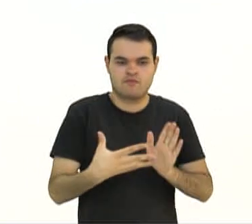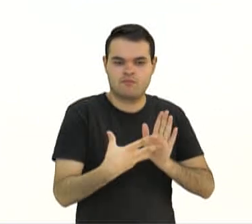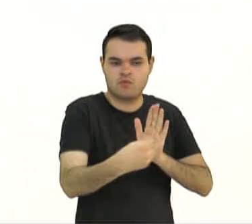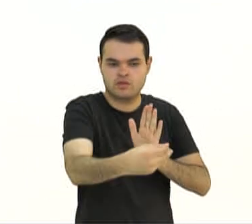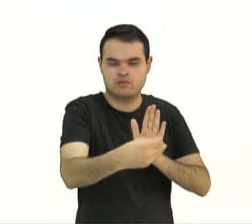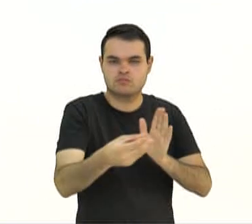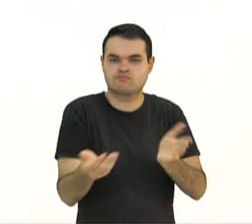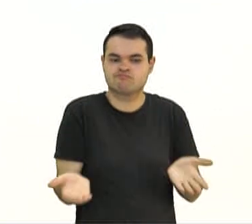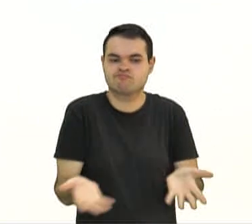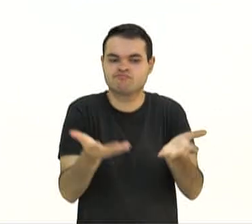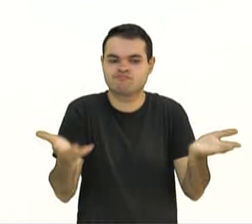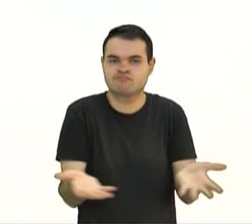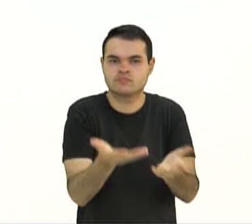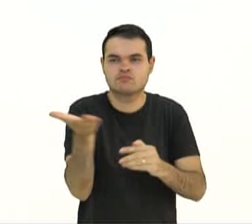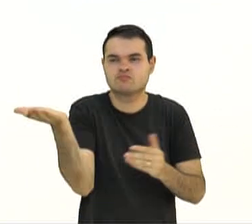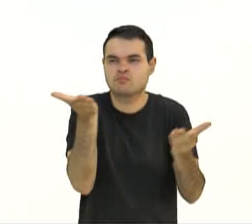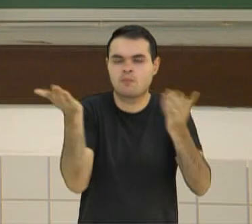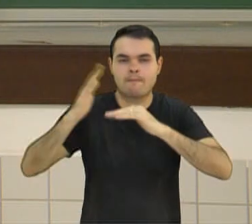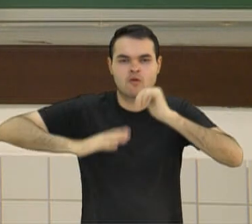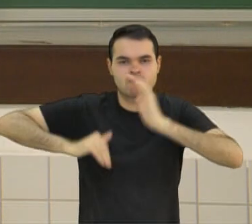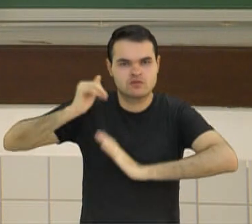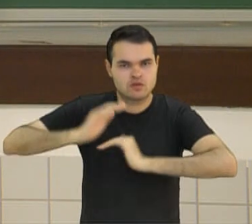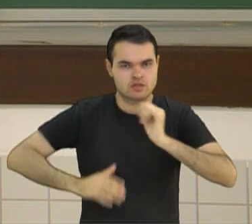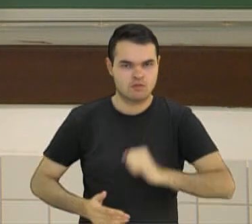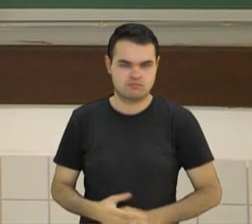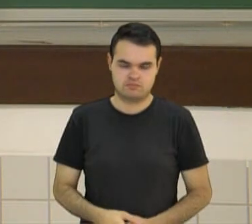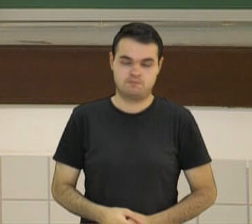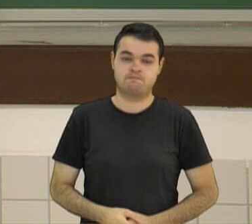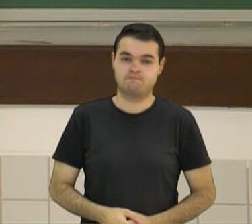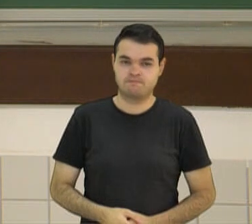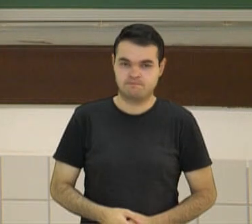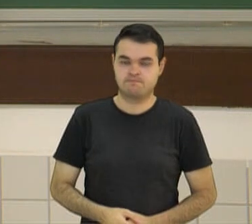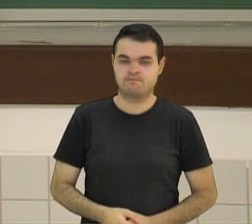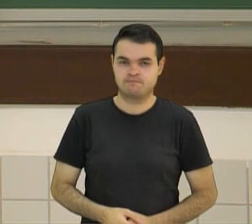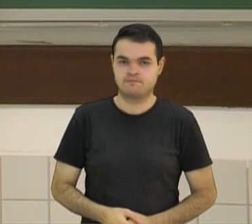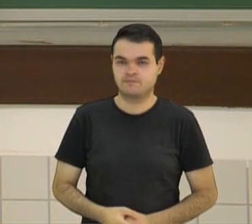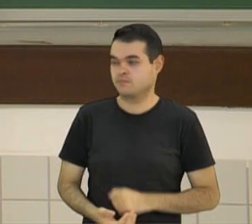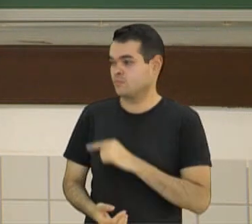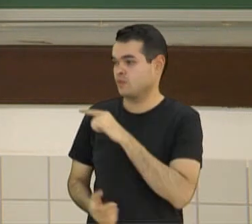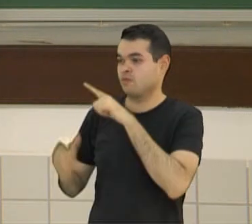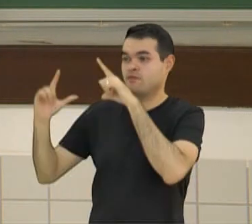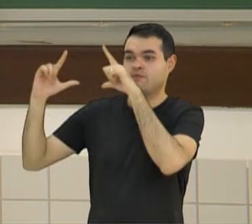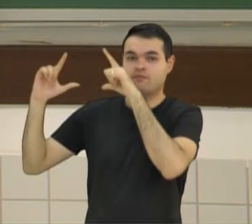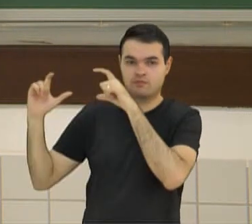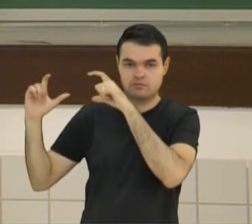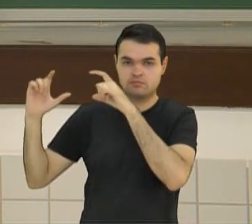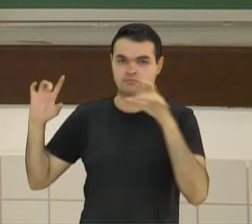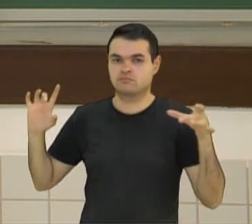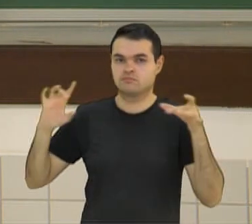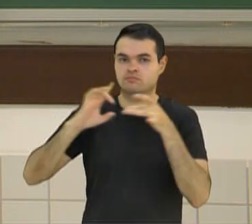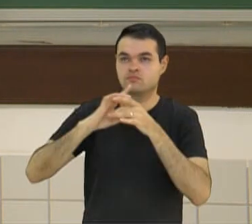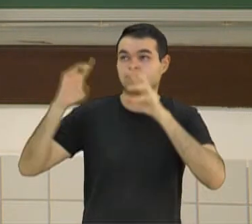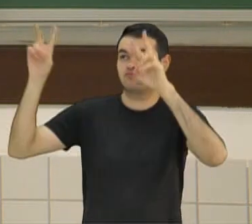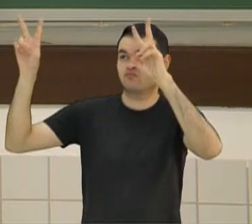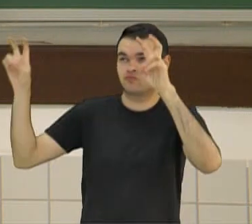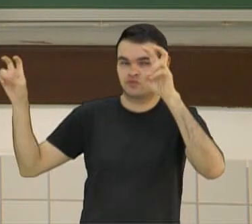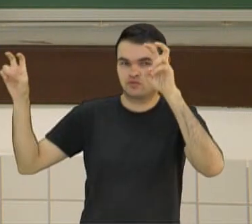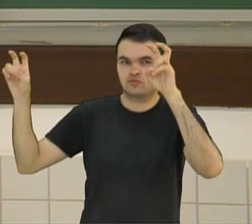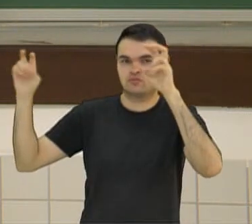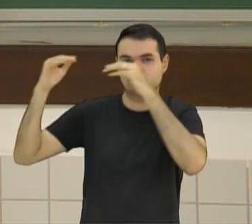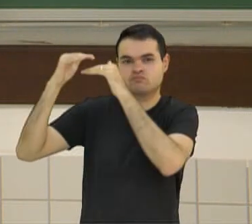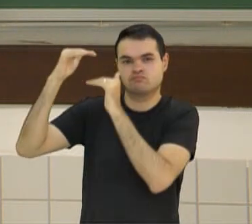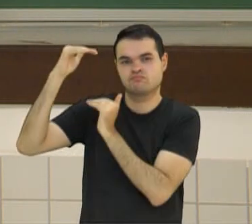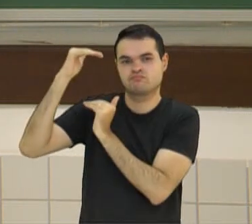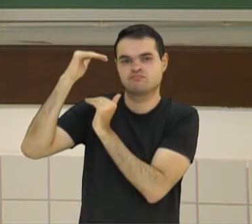favorecer a medicância profissional. Então, aqui nós temos, acompanhando a fotografia, o título da